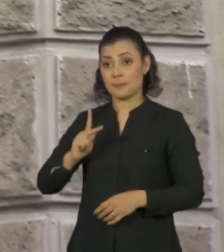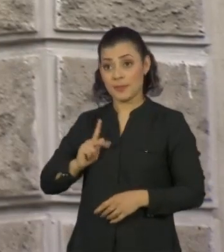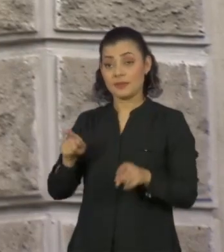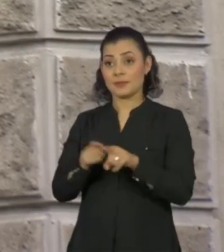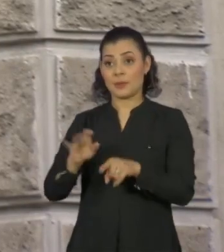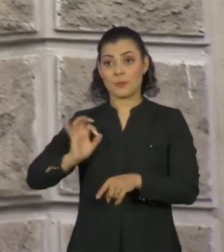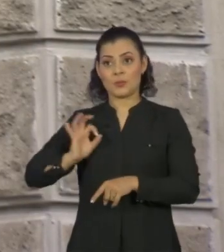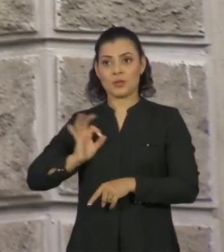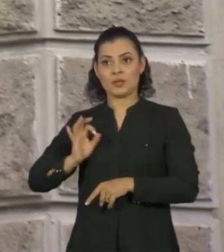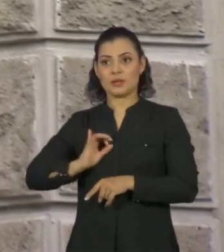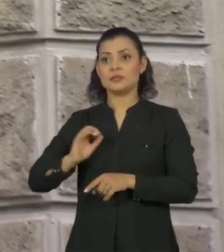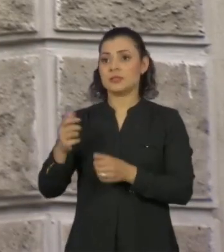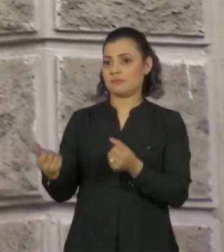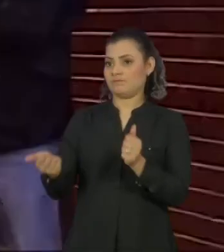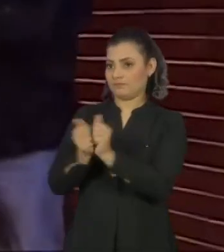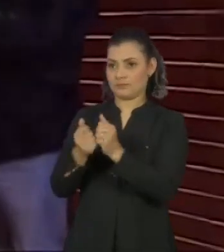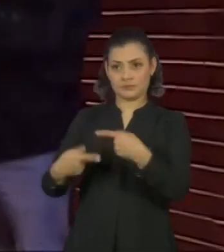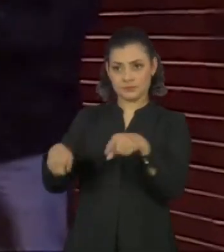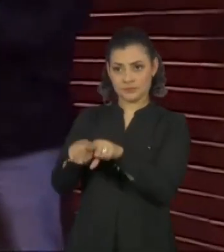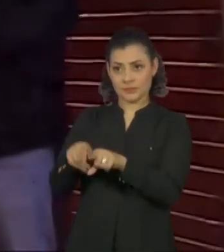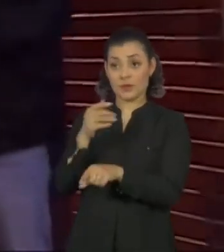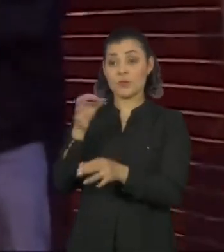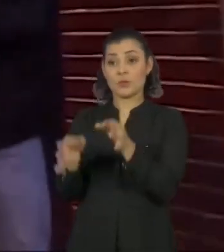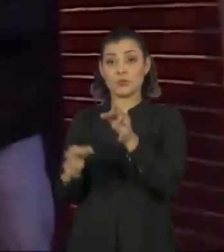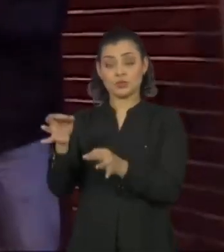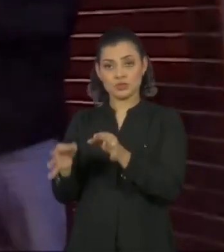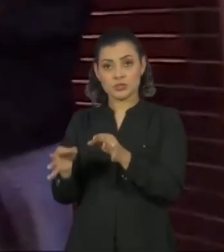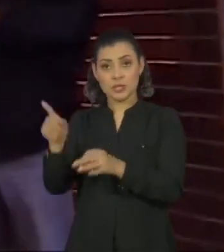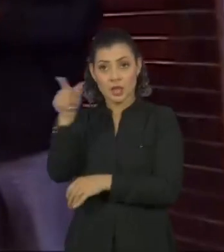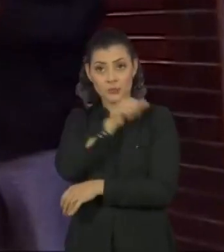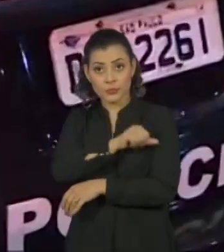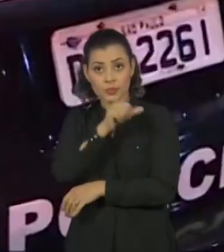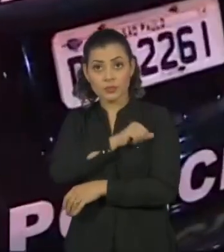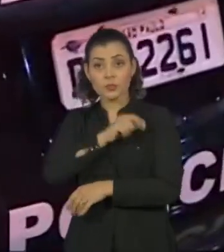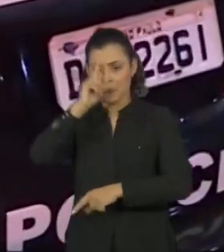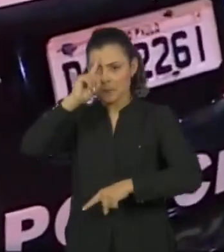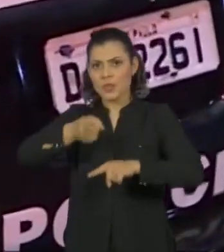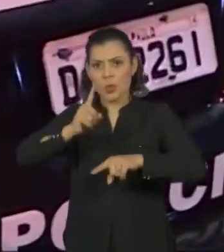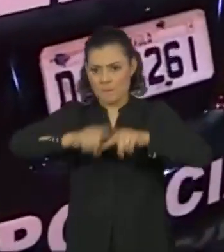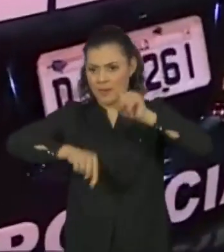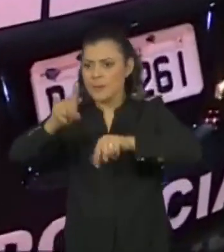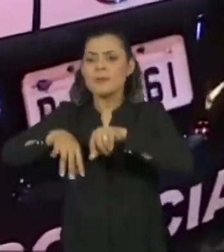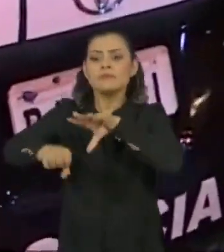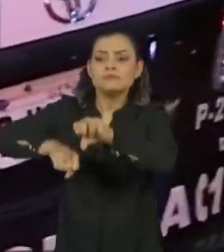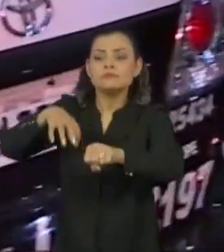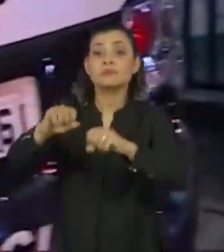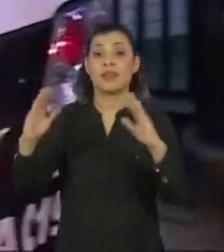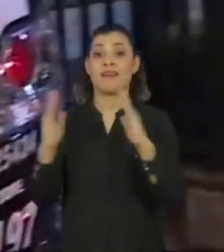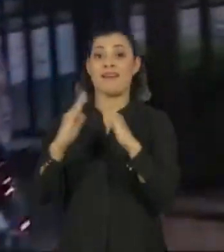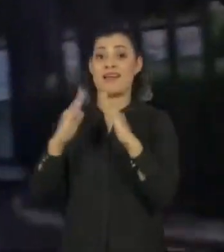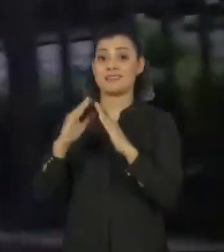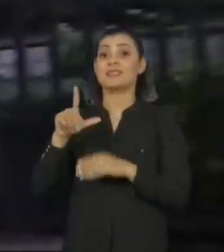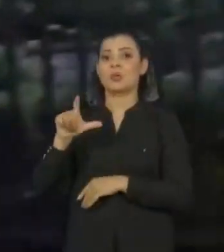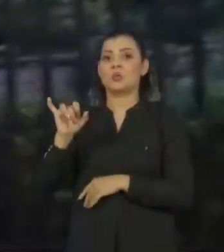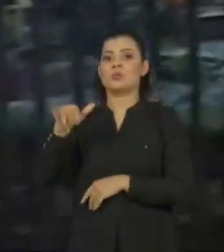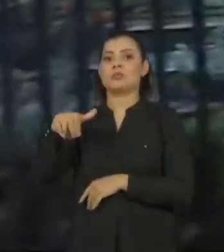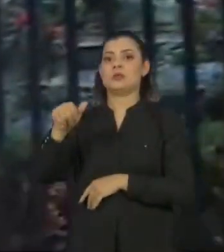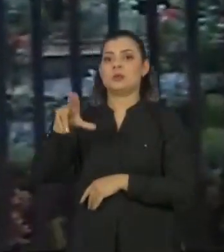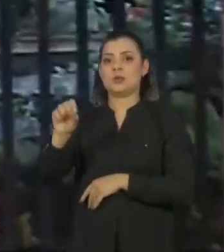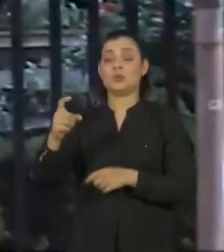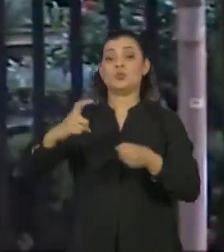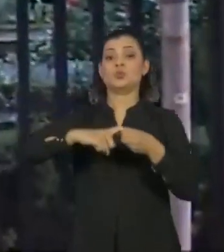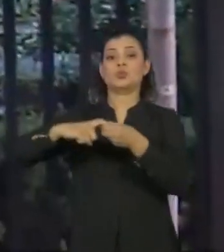Polícia Civil, em colaboração com a Justiça do Rio, fizeram operações de busca e apreensão na sede do IABAS e na casa de Luciano Artioli Moreira,